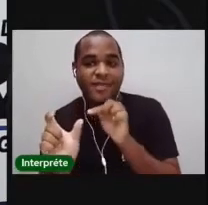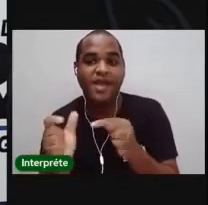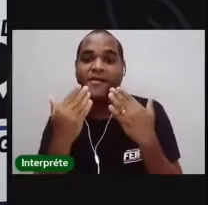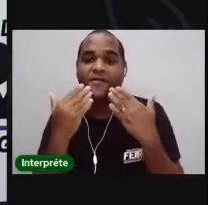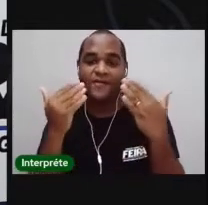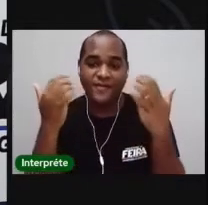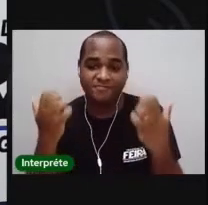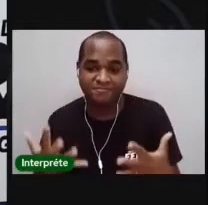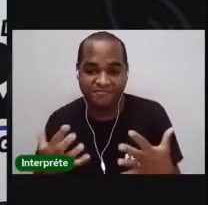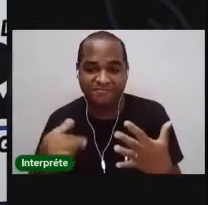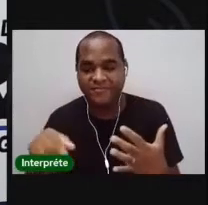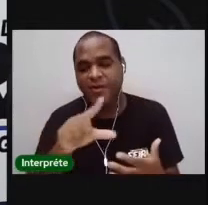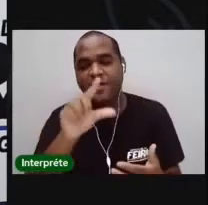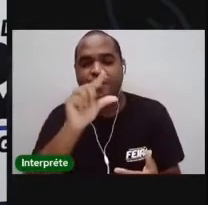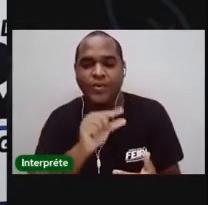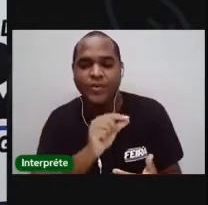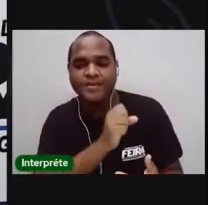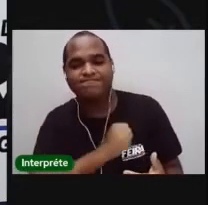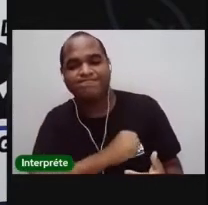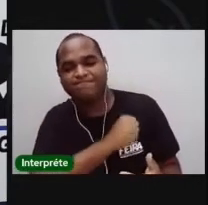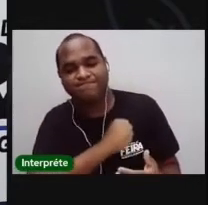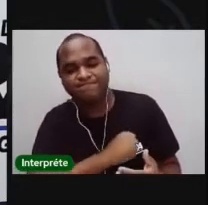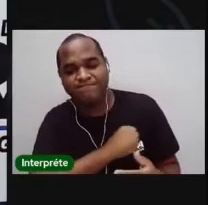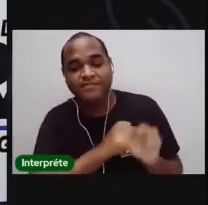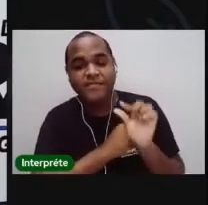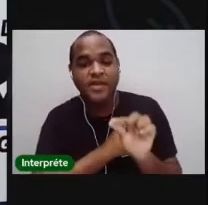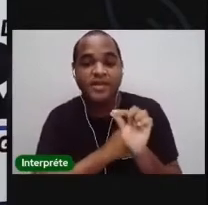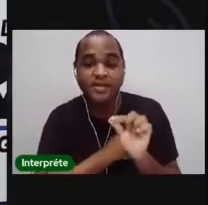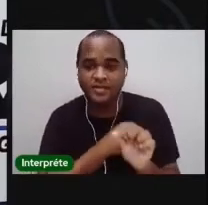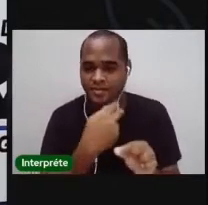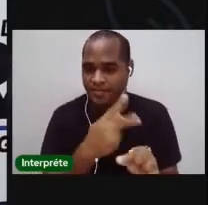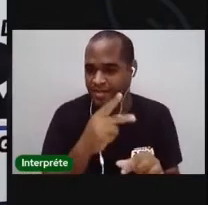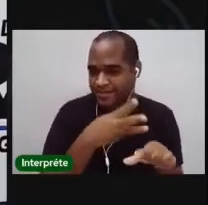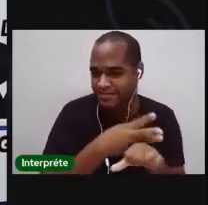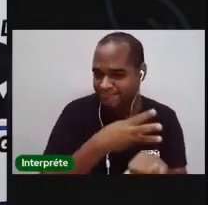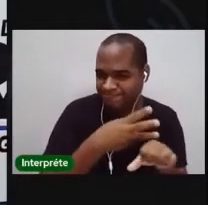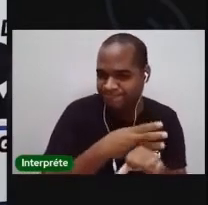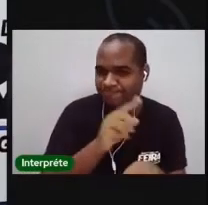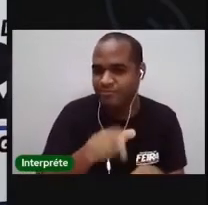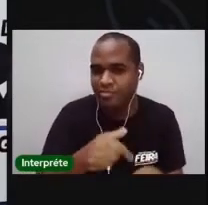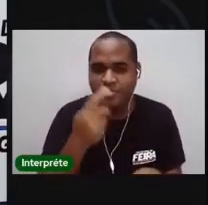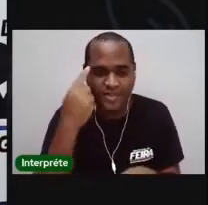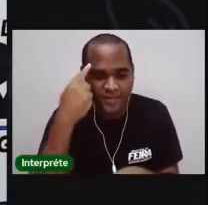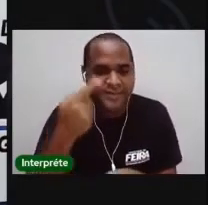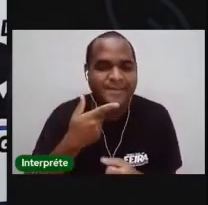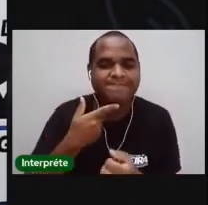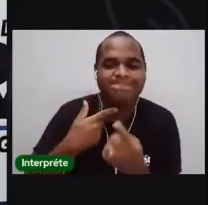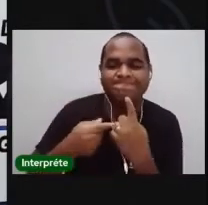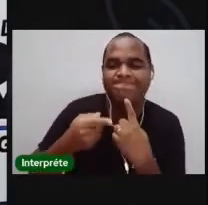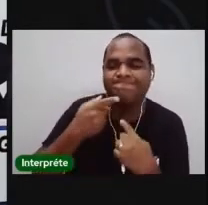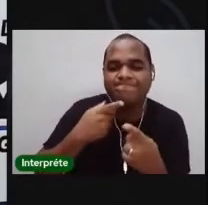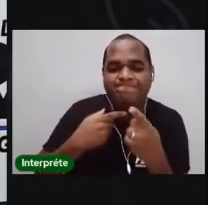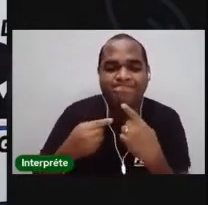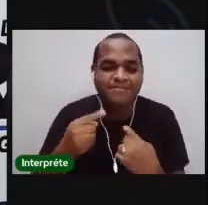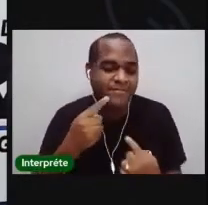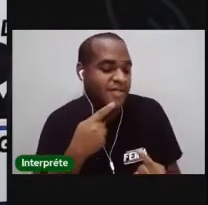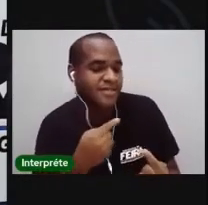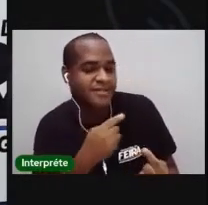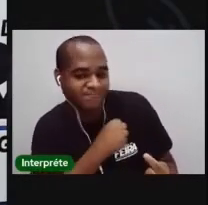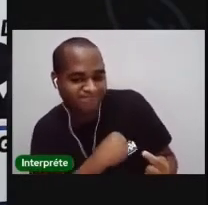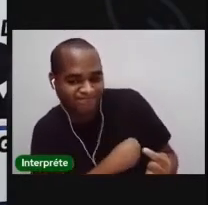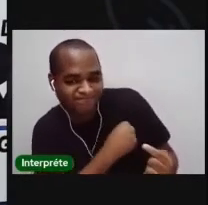para a gente como a gente diminuiu um pouco a nossa saudade. E diz assim, ó, você tem meu WhatsApp, quando der vontade, se sente